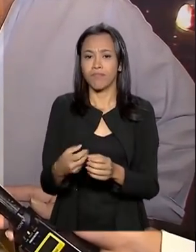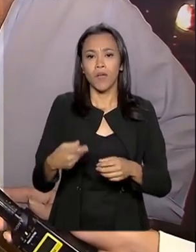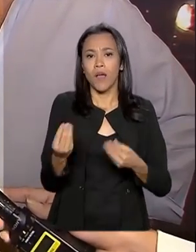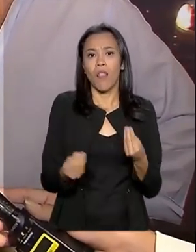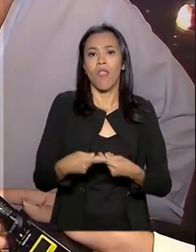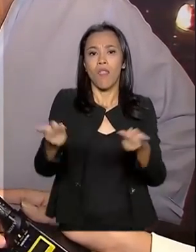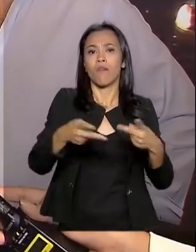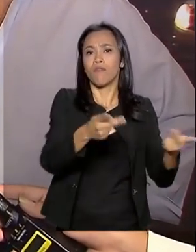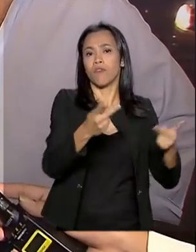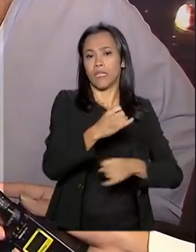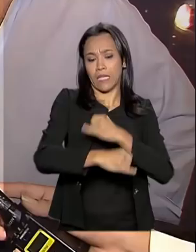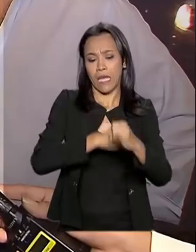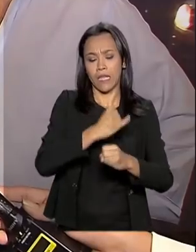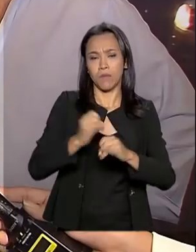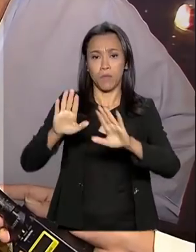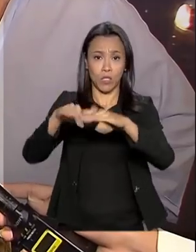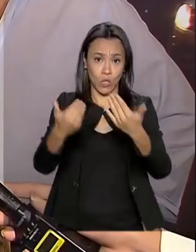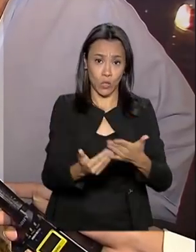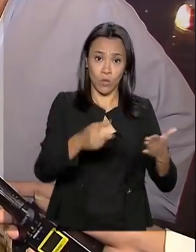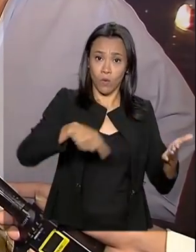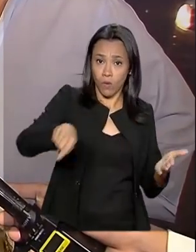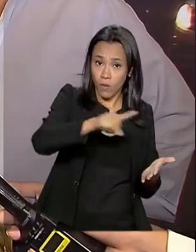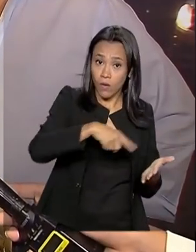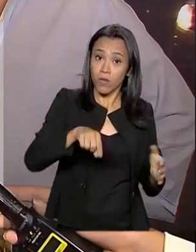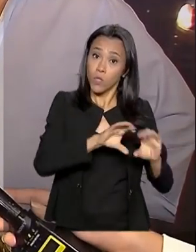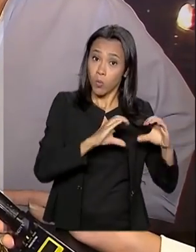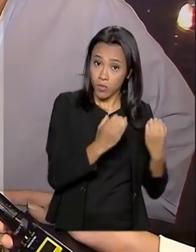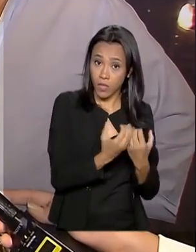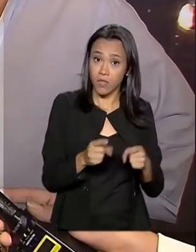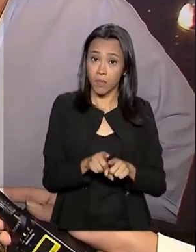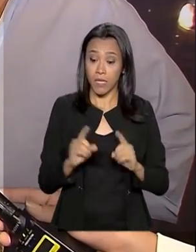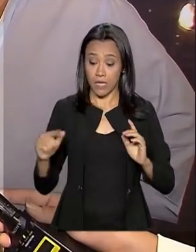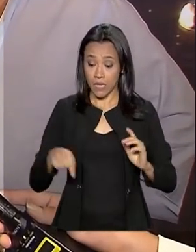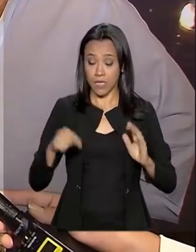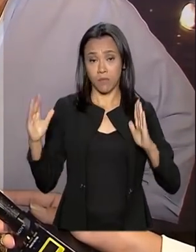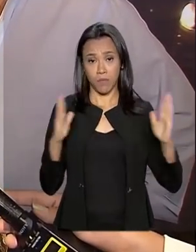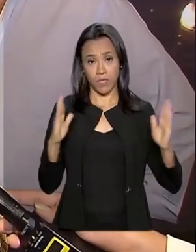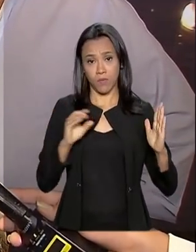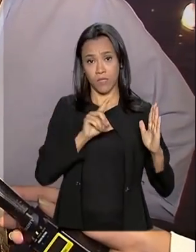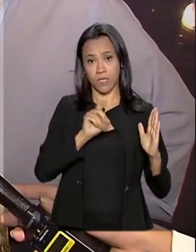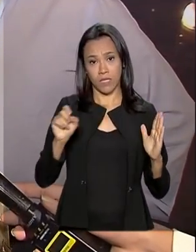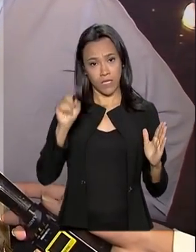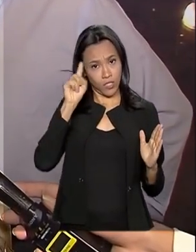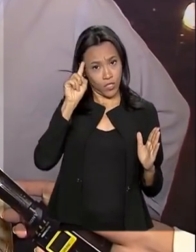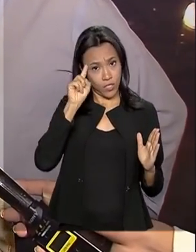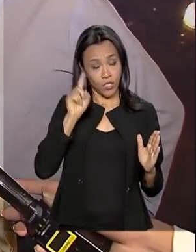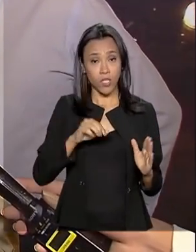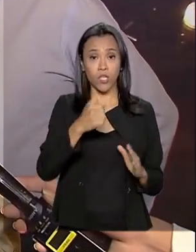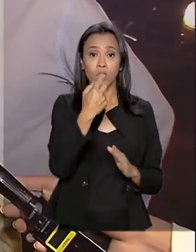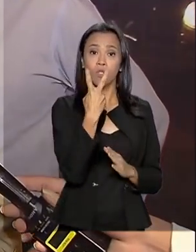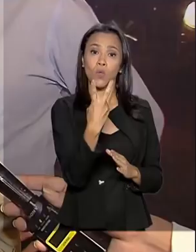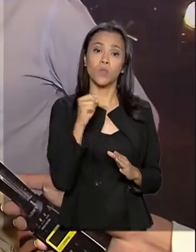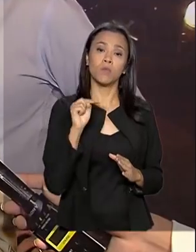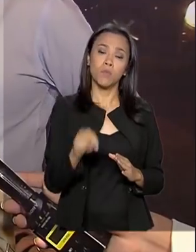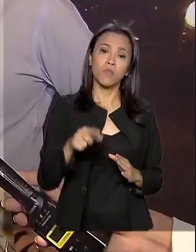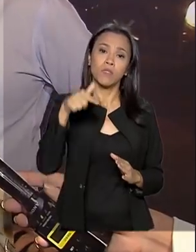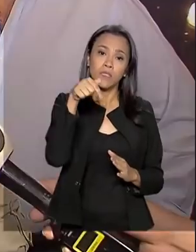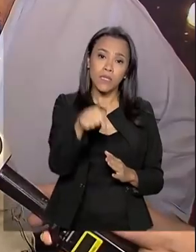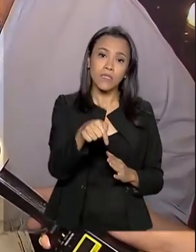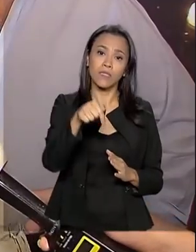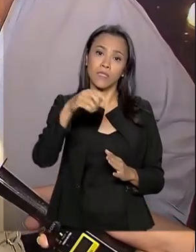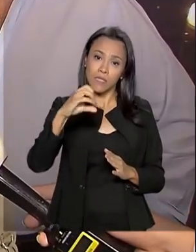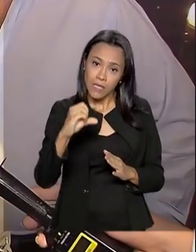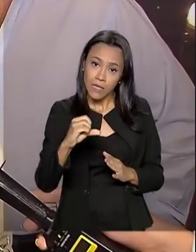para comunidades distantes, escolas e nesses 100 dias nós instalamos 2.770 pontos.